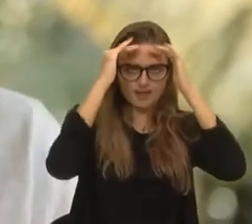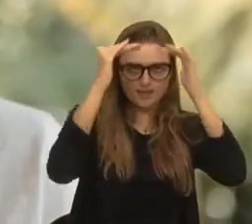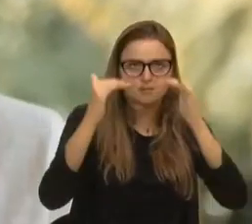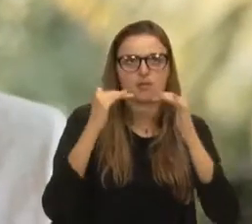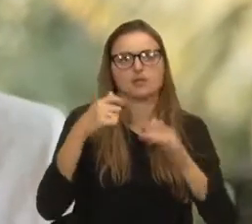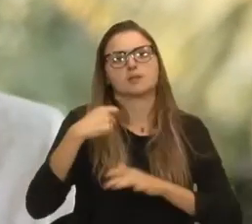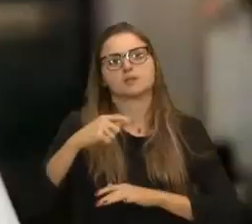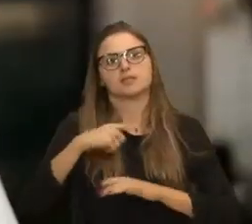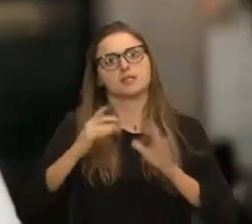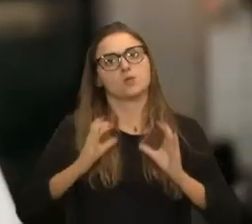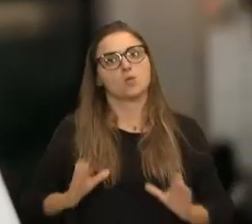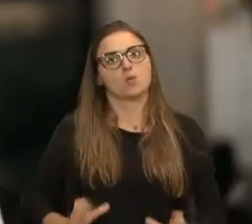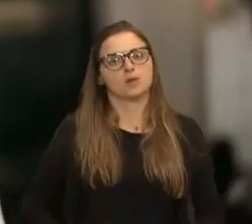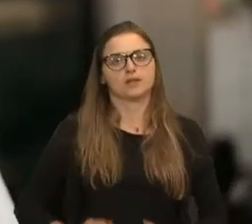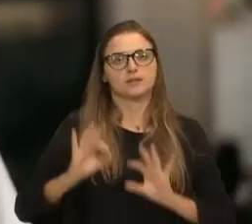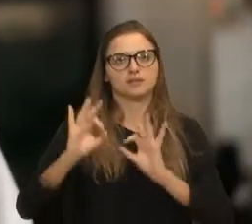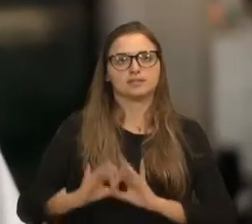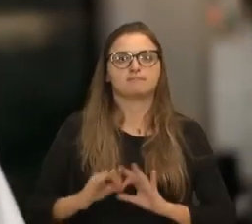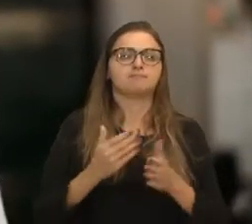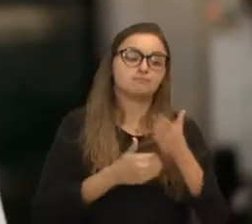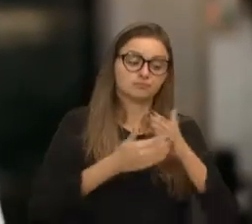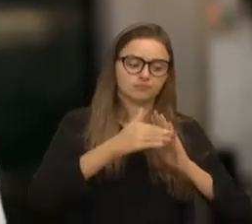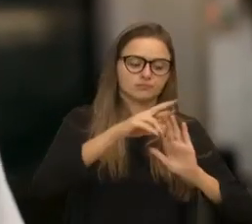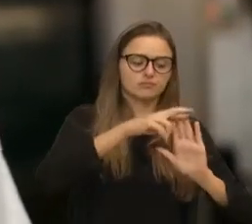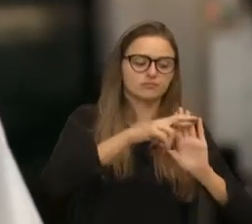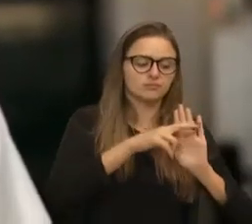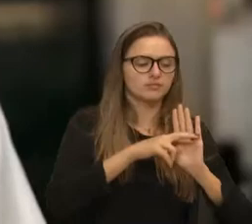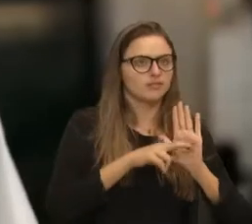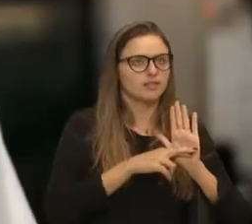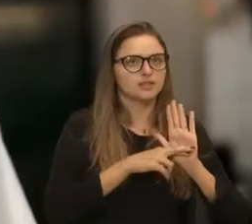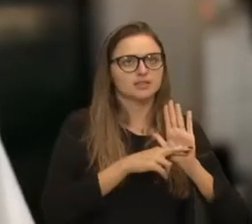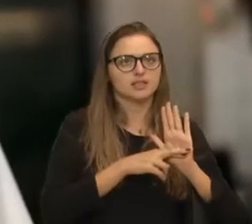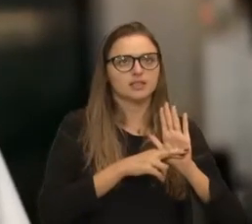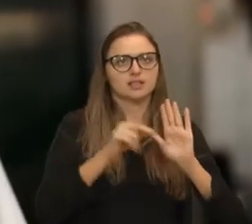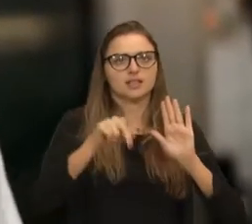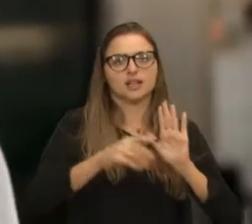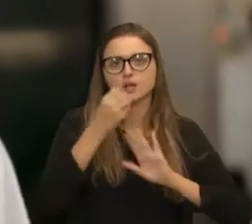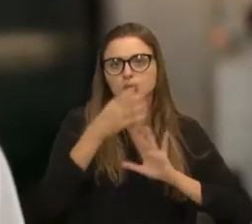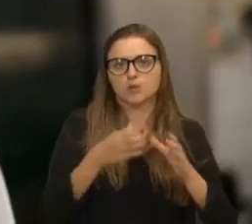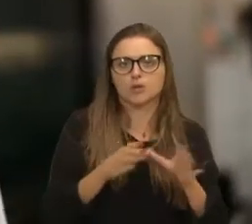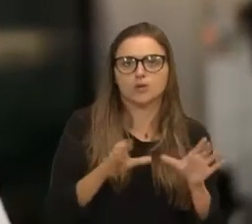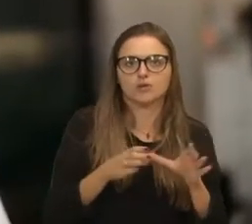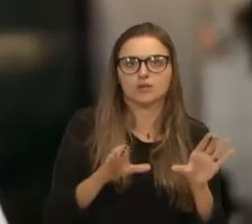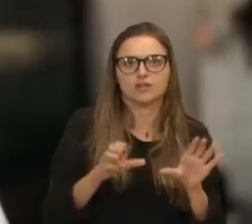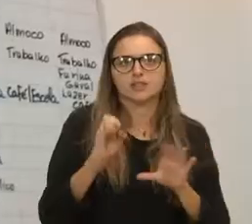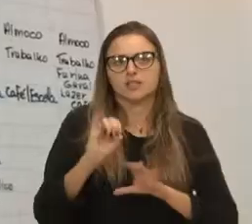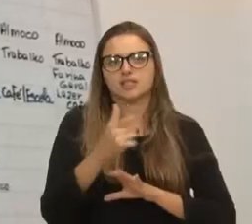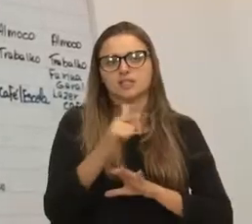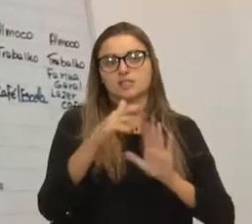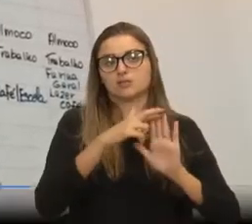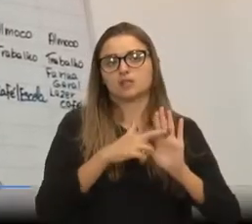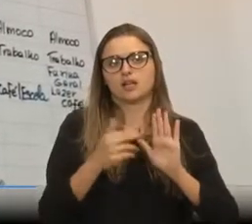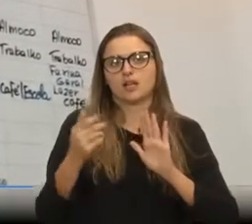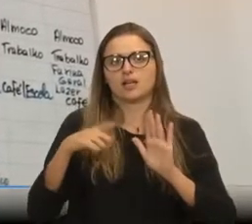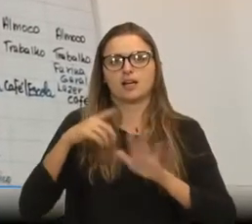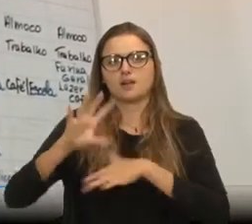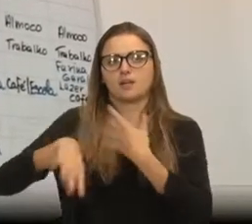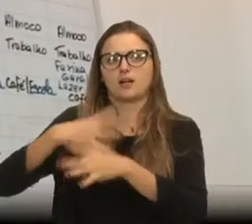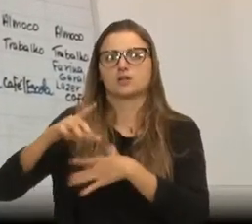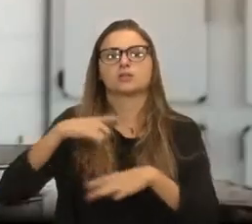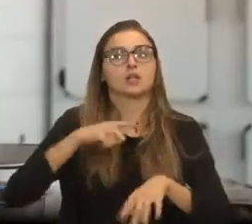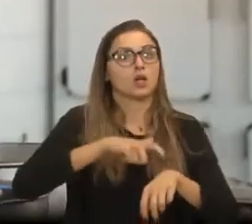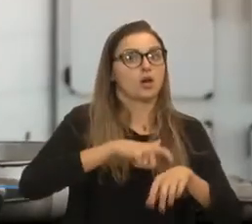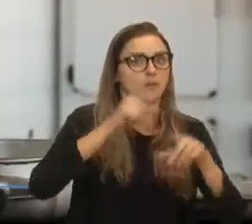você tem que ter uma disciplina rígida. Essas regras são essenciais para ter uma boa convivência. Sem ex vira bagunça. Tem horário para você